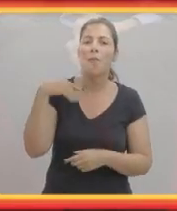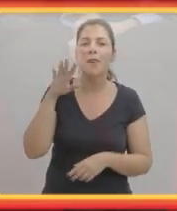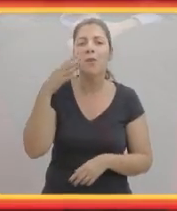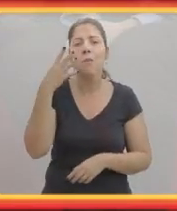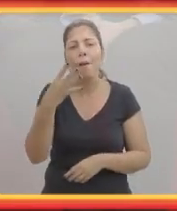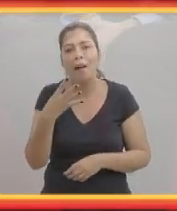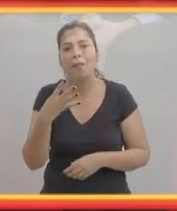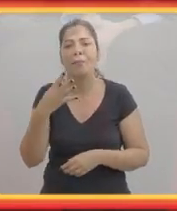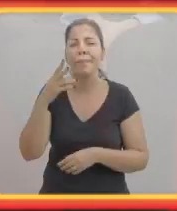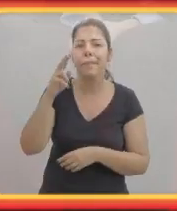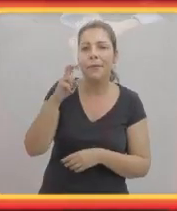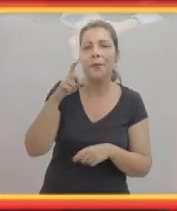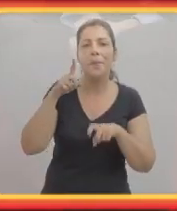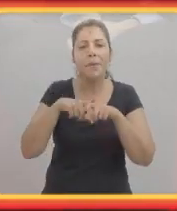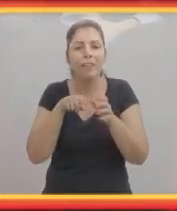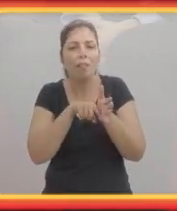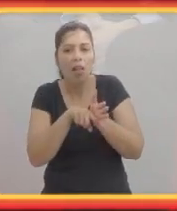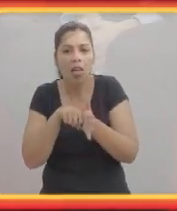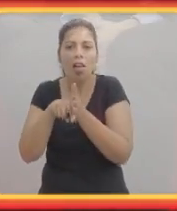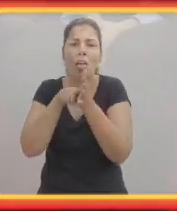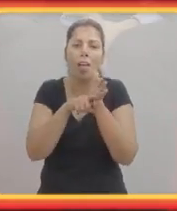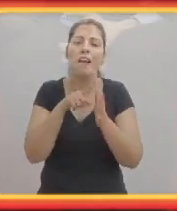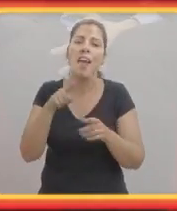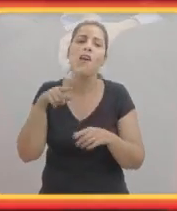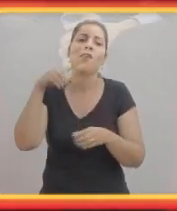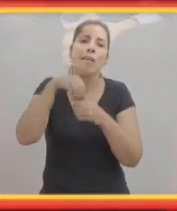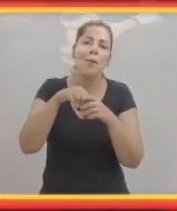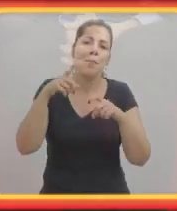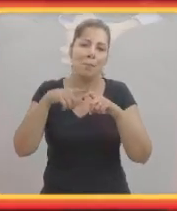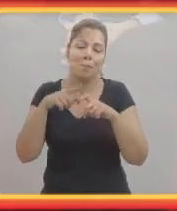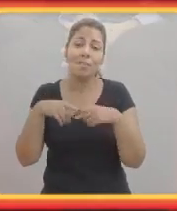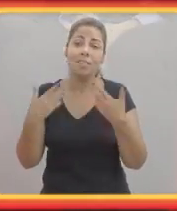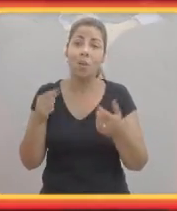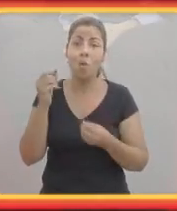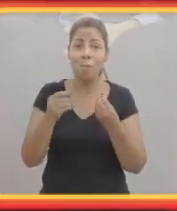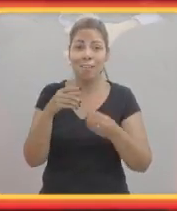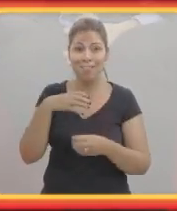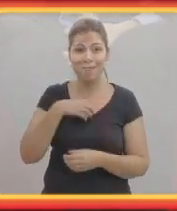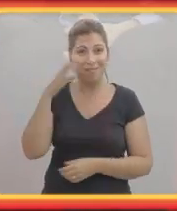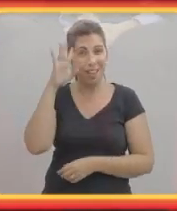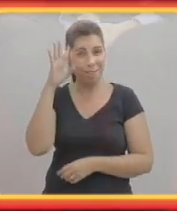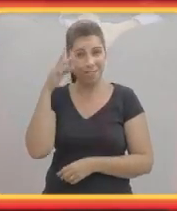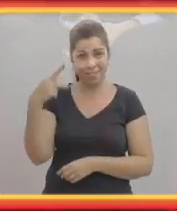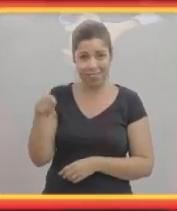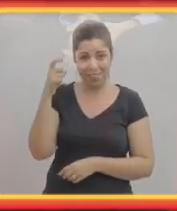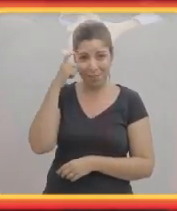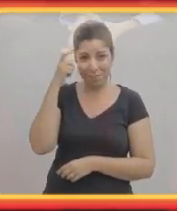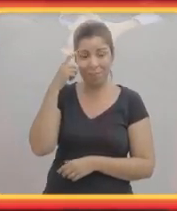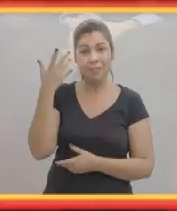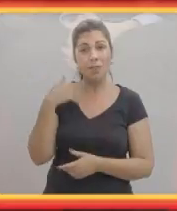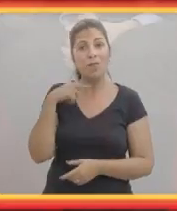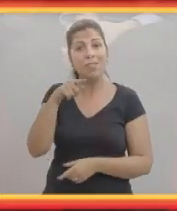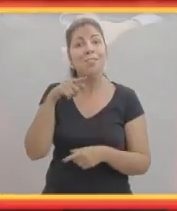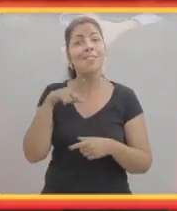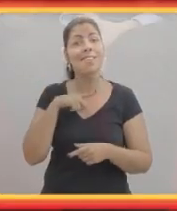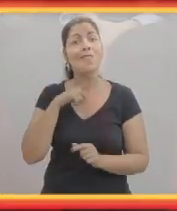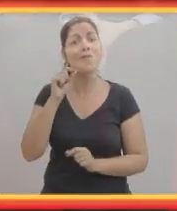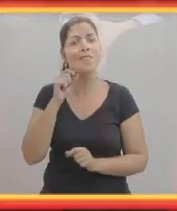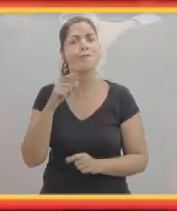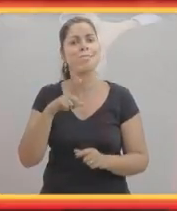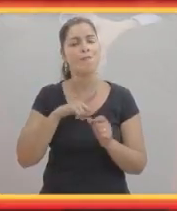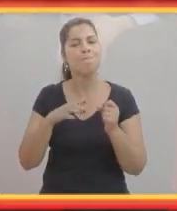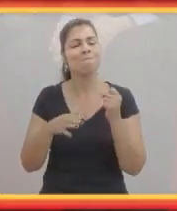de ter que enfrentar um monte de médicos que falam as coisas, são quatro, cinco médicos examinando, é uma junta médica.